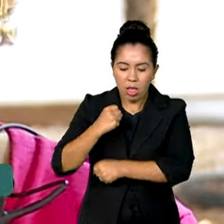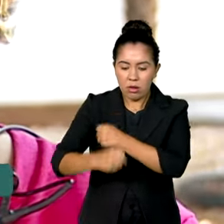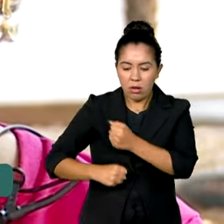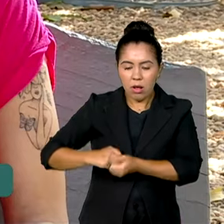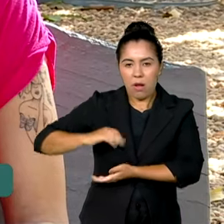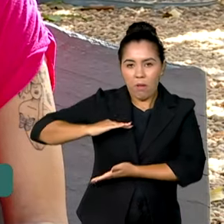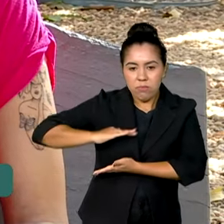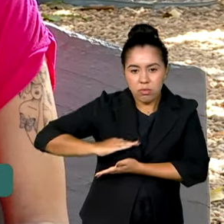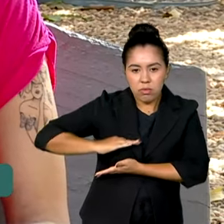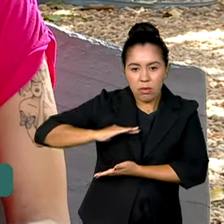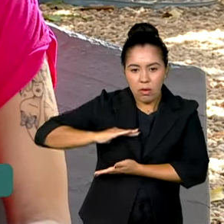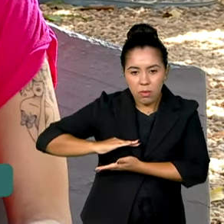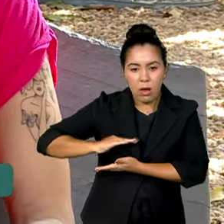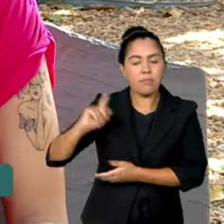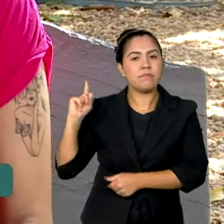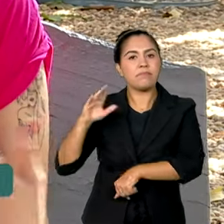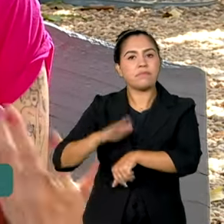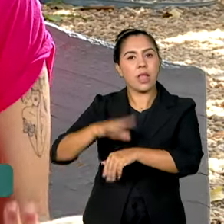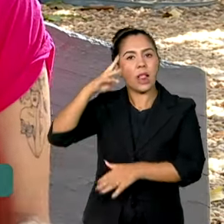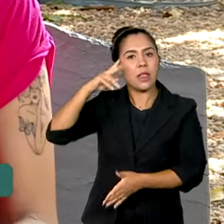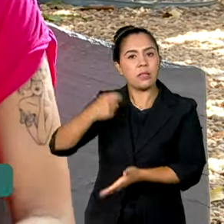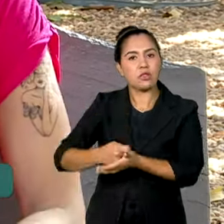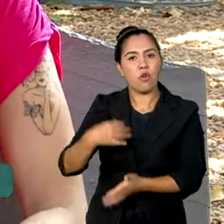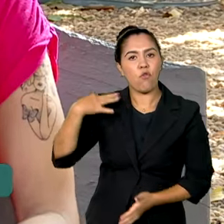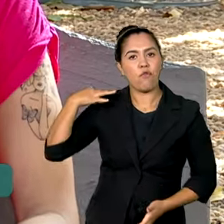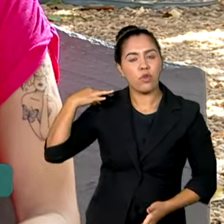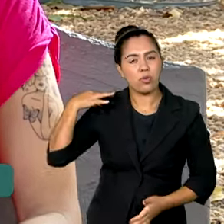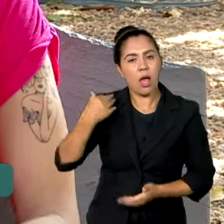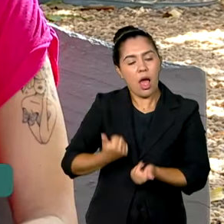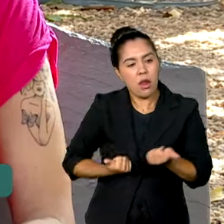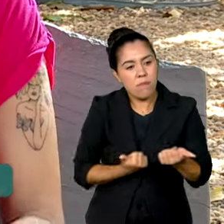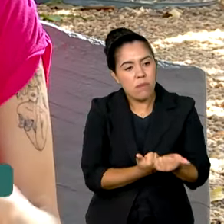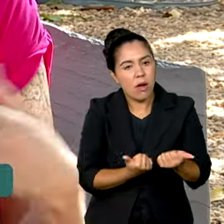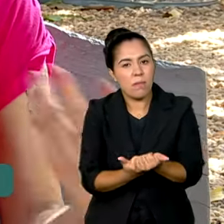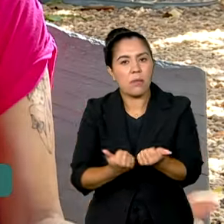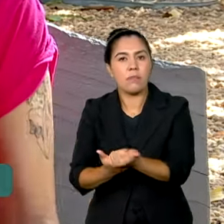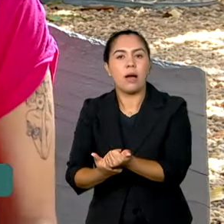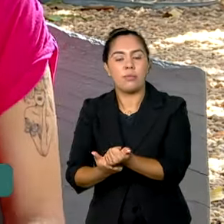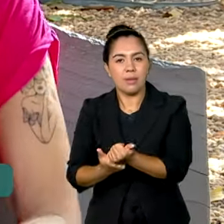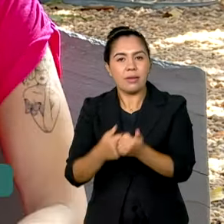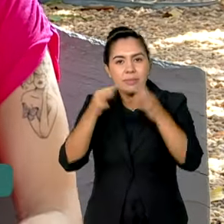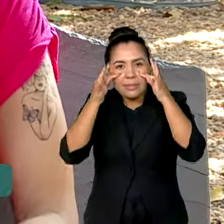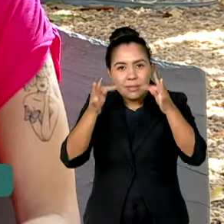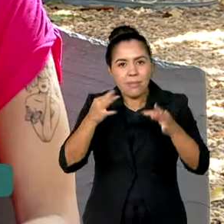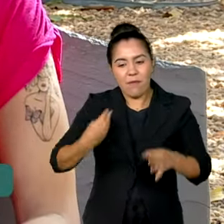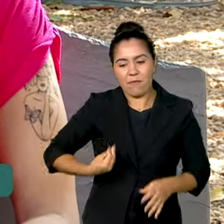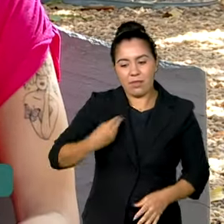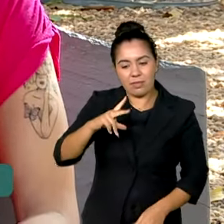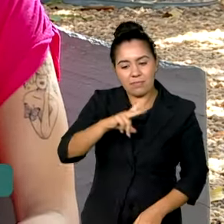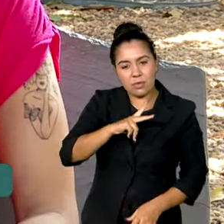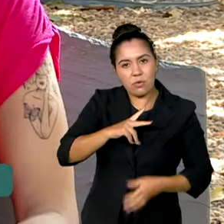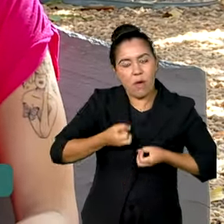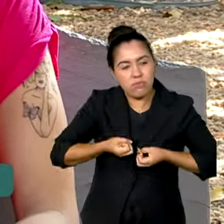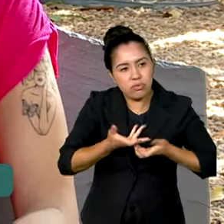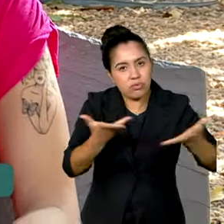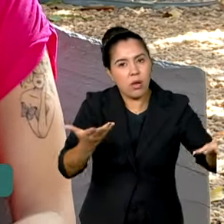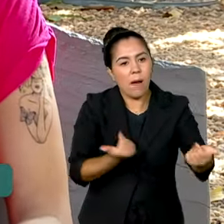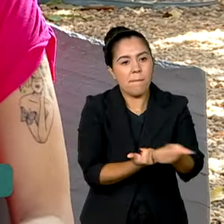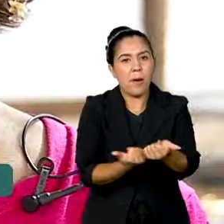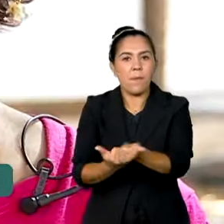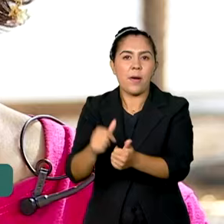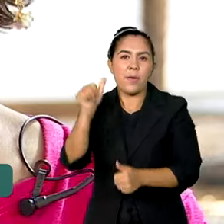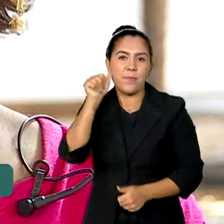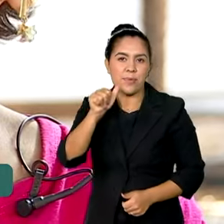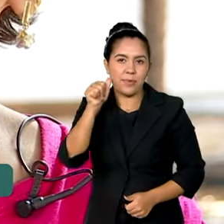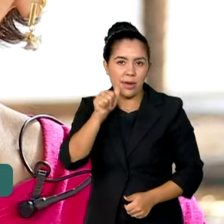ela decidiu ser voluntária na luta contra o câncer e atualmente usa sua história pessoal para alertar e apoiar outras mulheres.